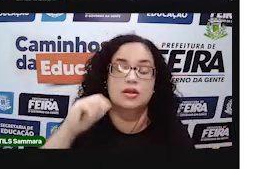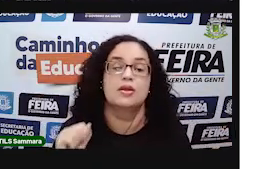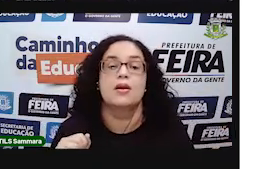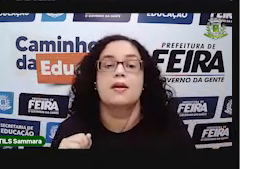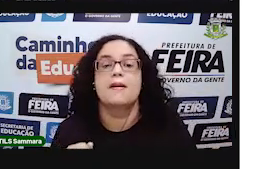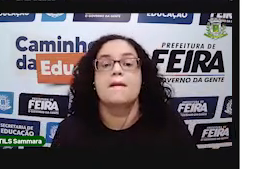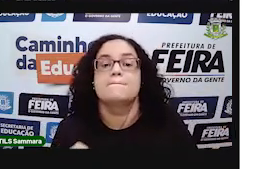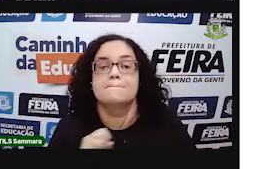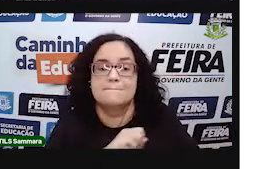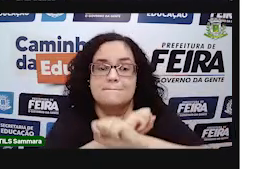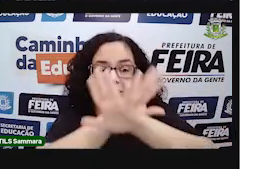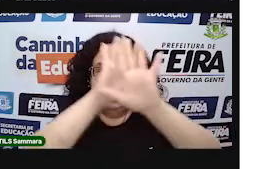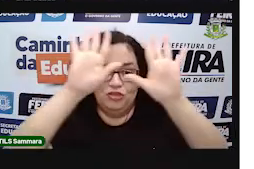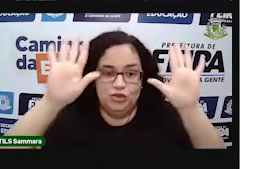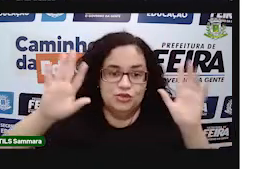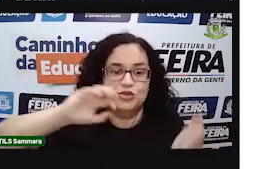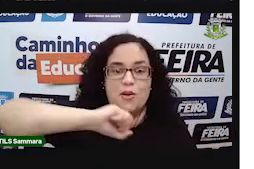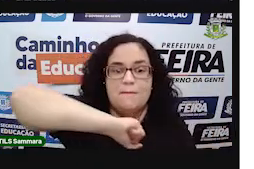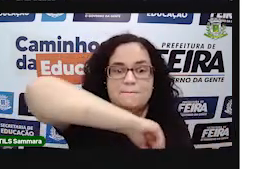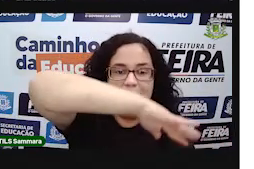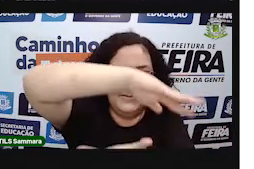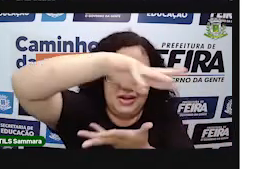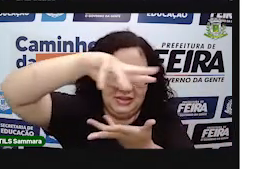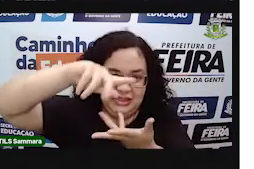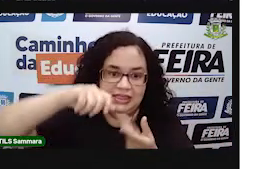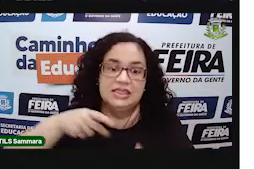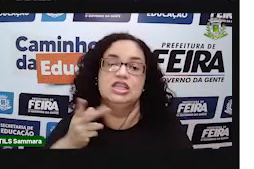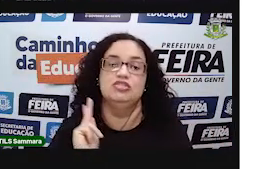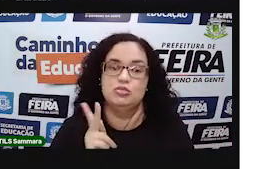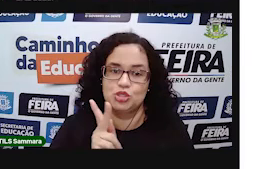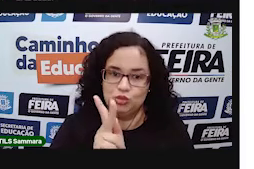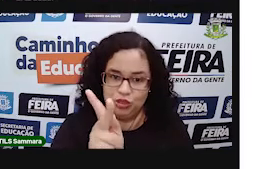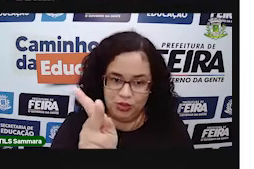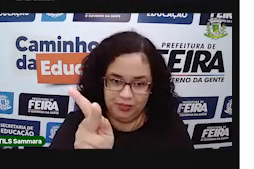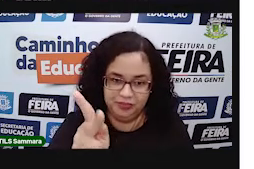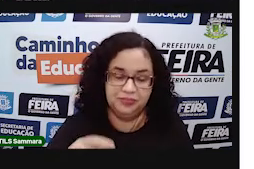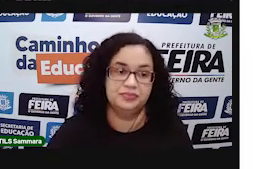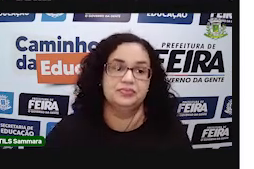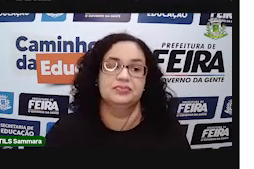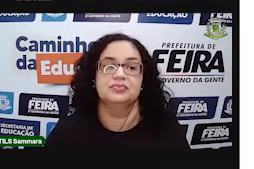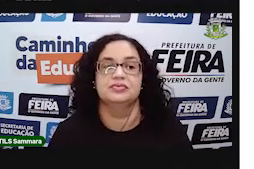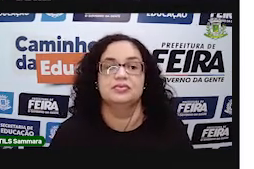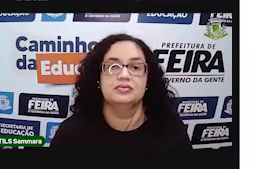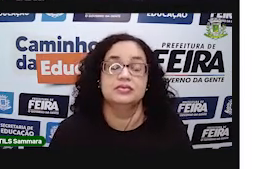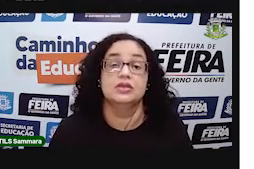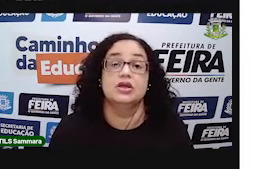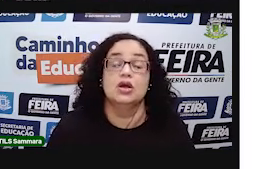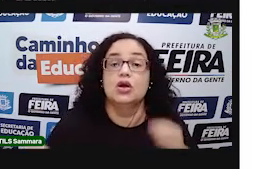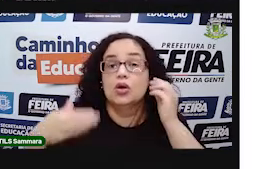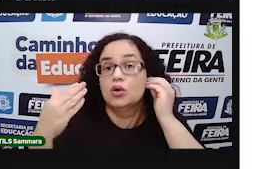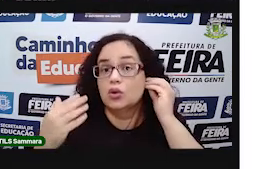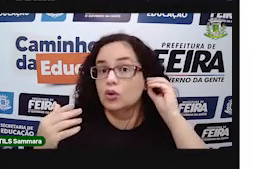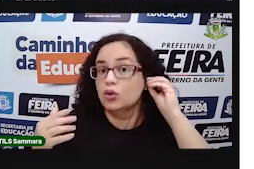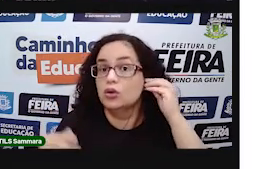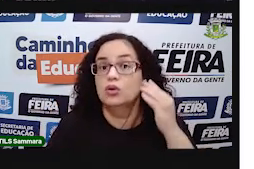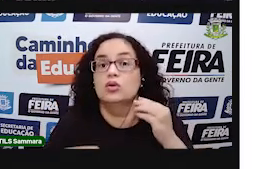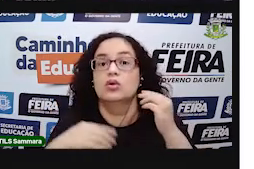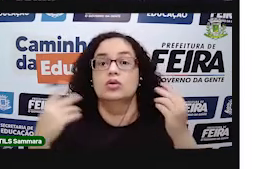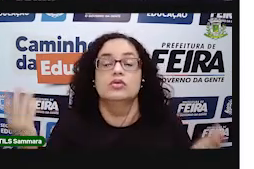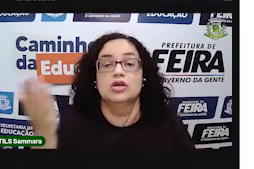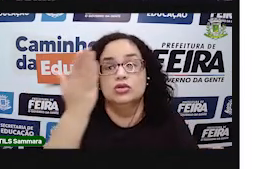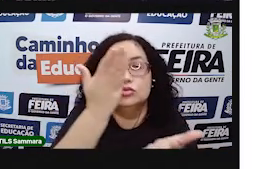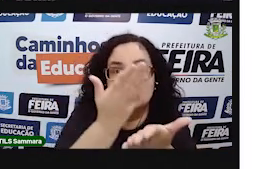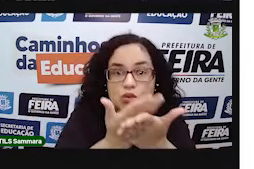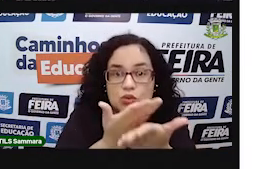maravilhoso planeta Terra. Vamos seguindo. Bom, quando a gente parte mesmo,